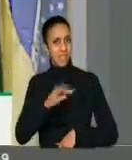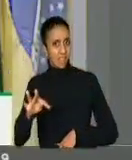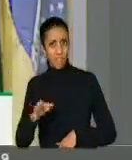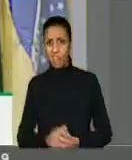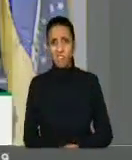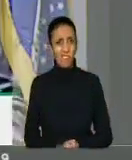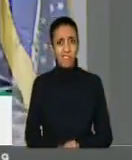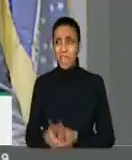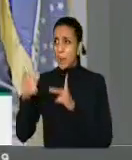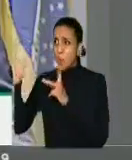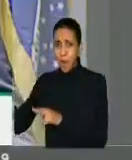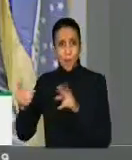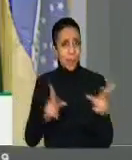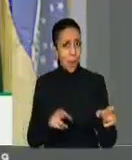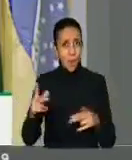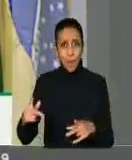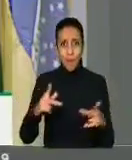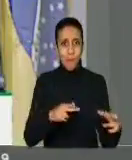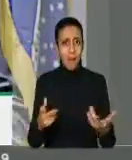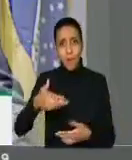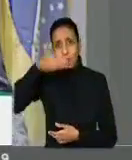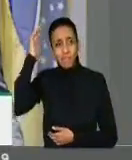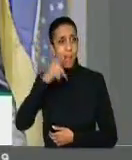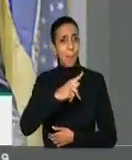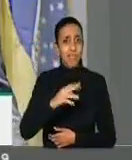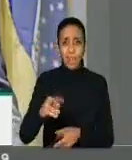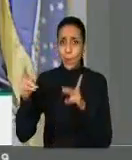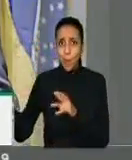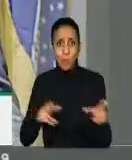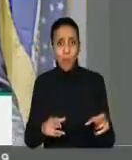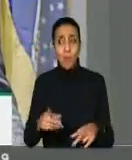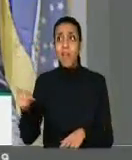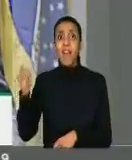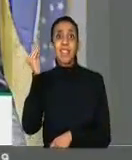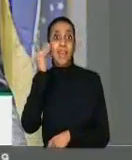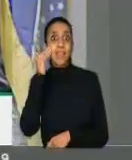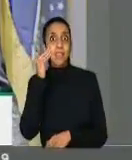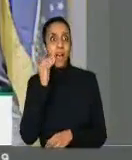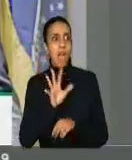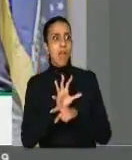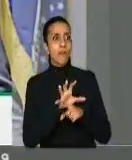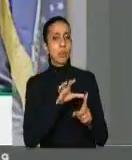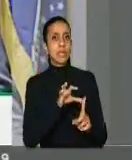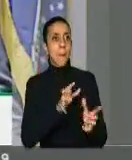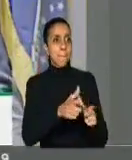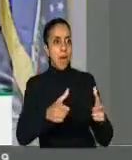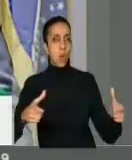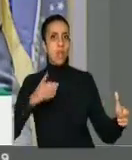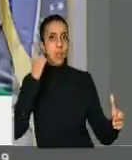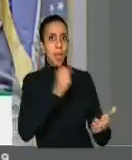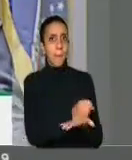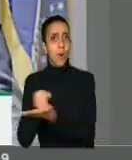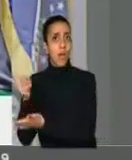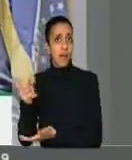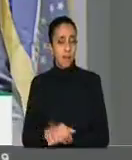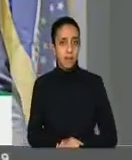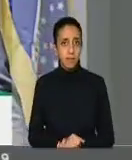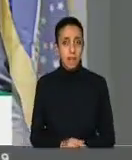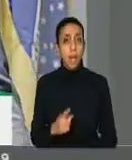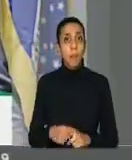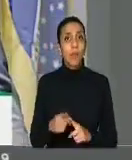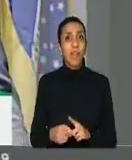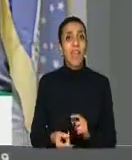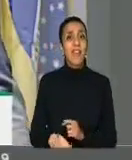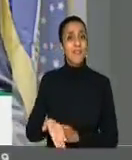As práticas são as mesmas, inclusive na tentativa de formar maioria. Nós observamos que muitos daqueles que estavam